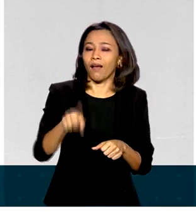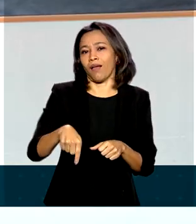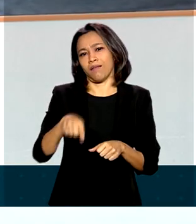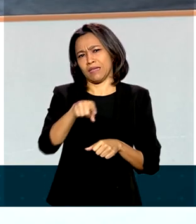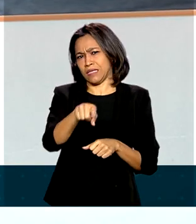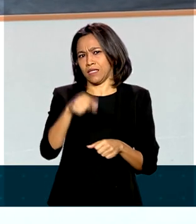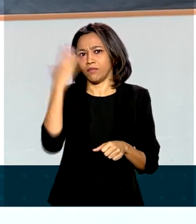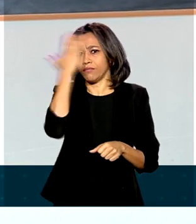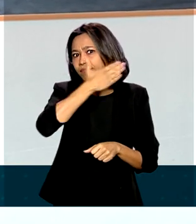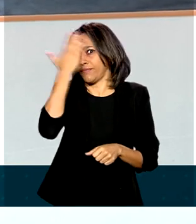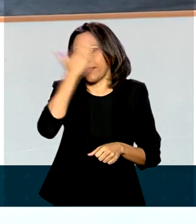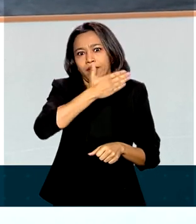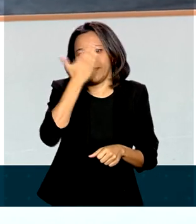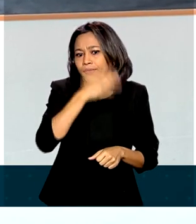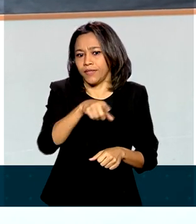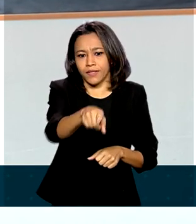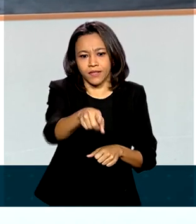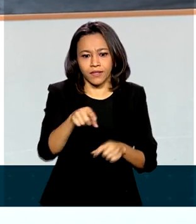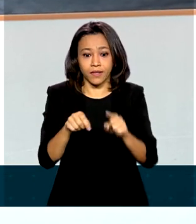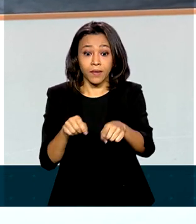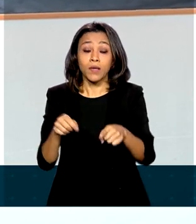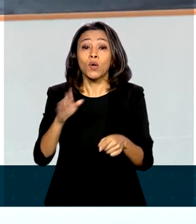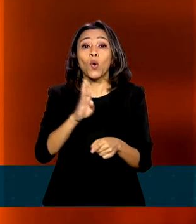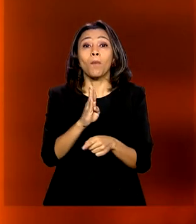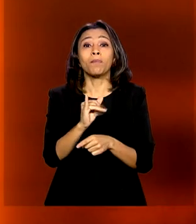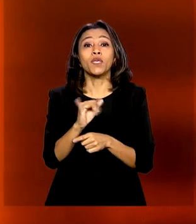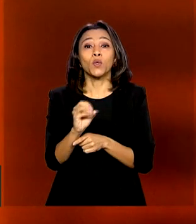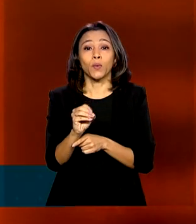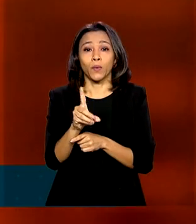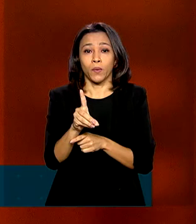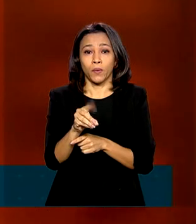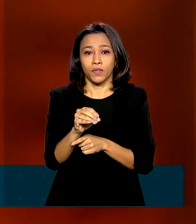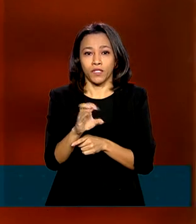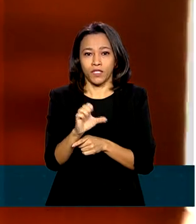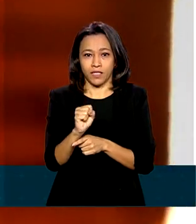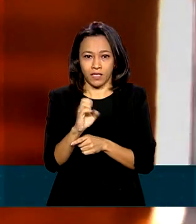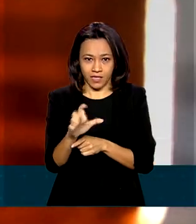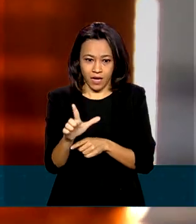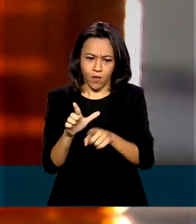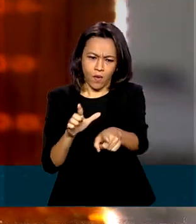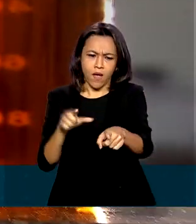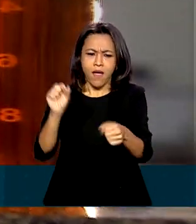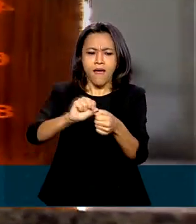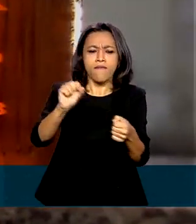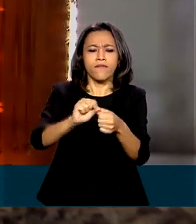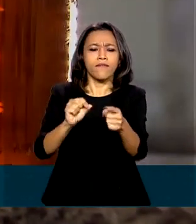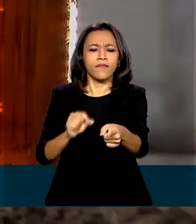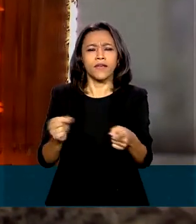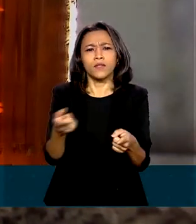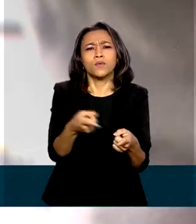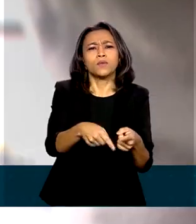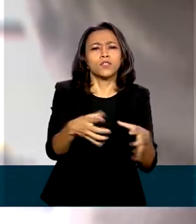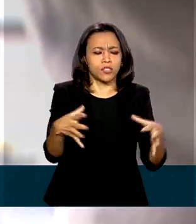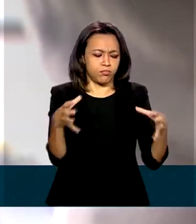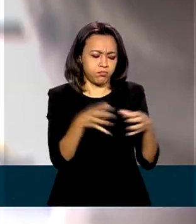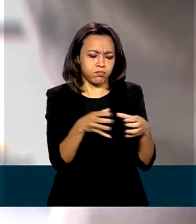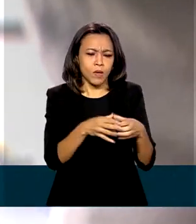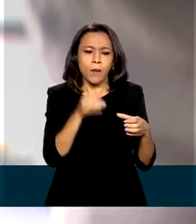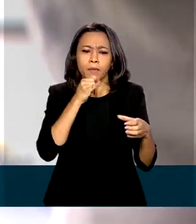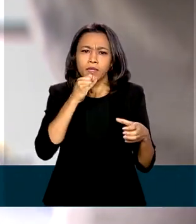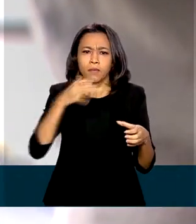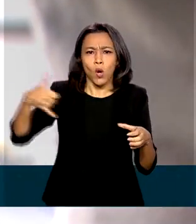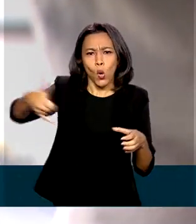não é vista nos veículos abastecidos com biodiesel. O combustível é feito a partir de fontes renováveis, como